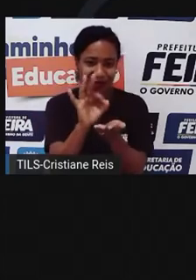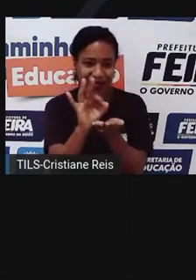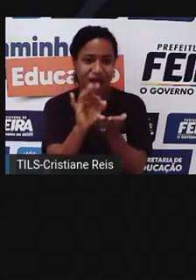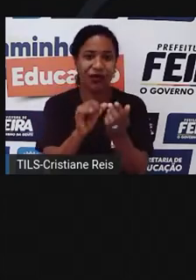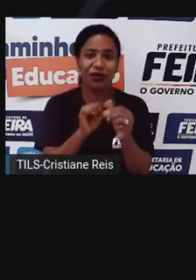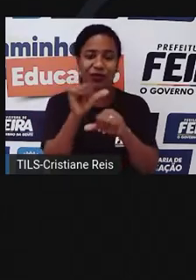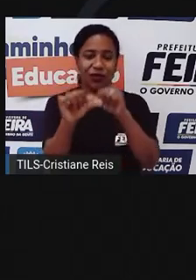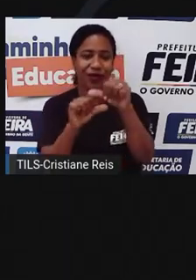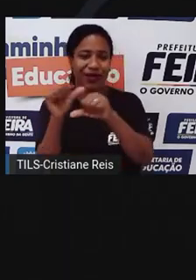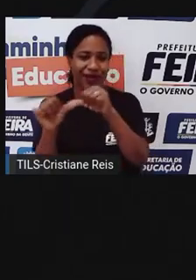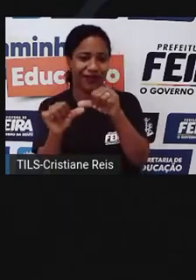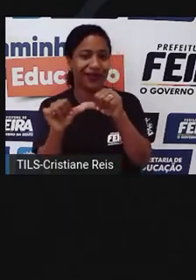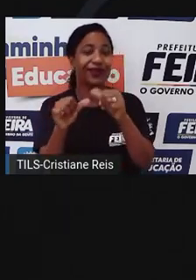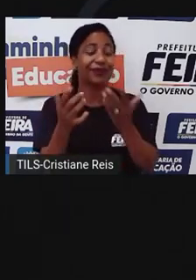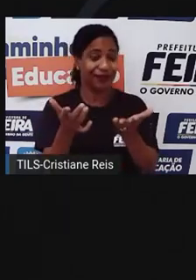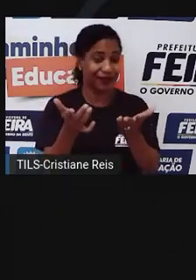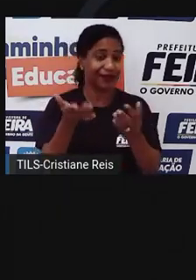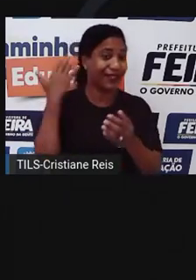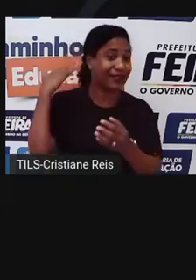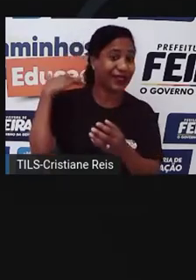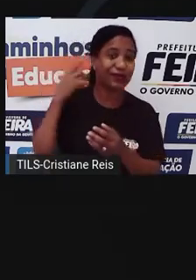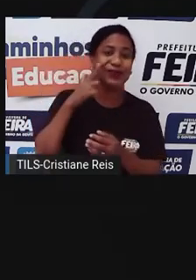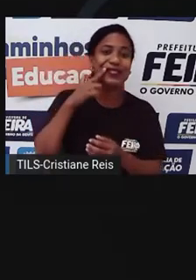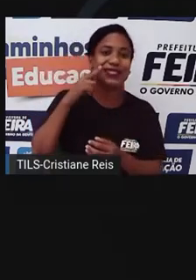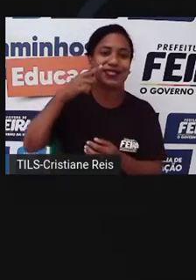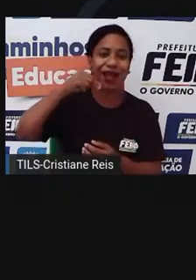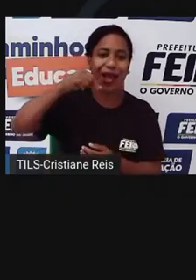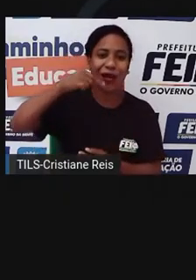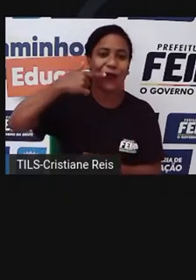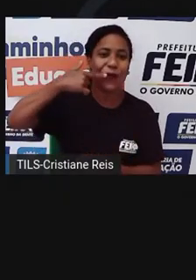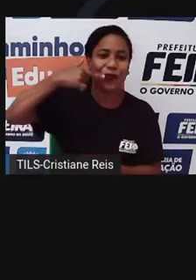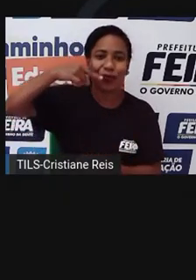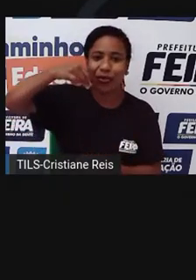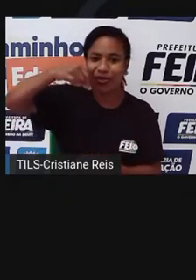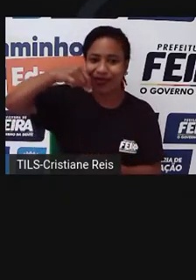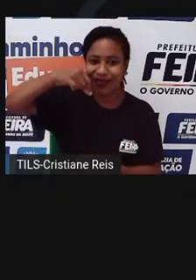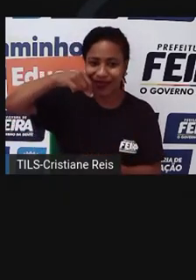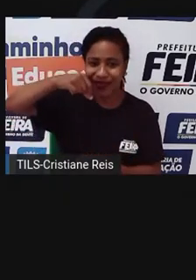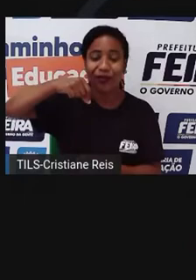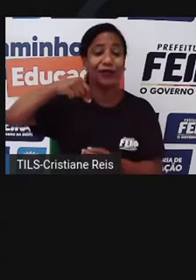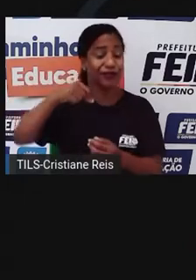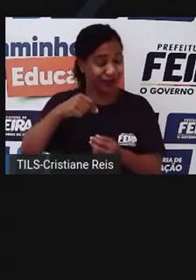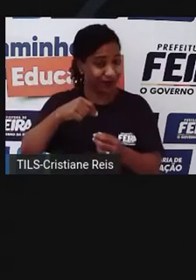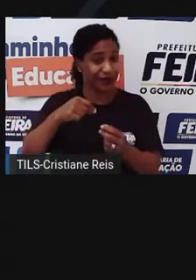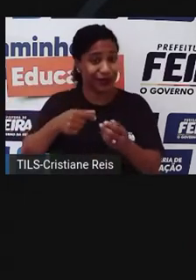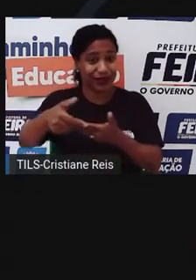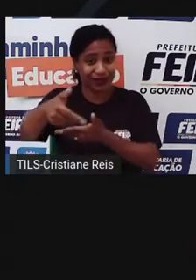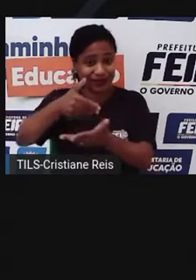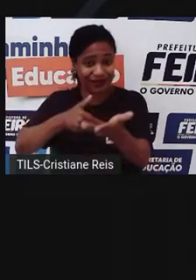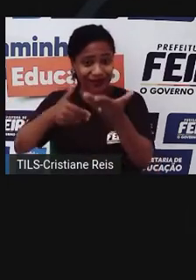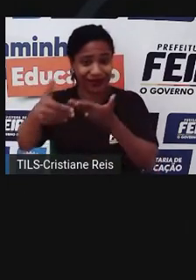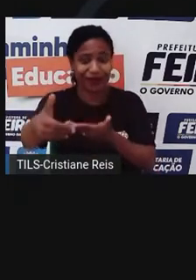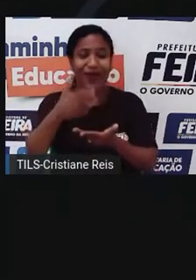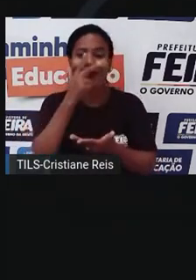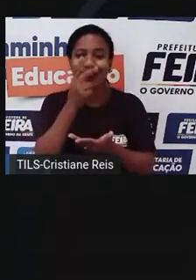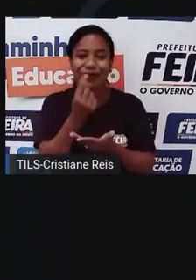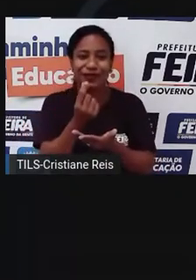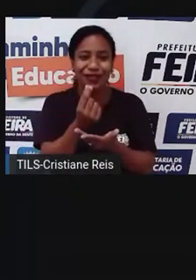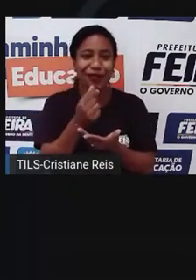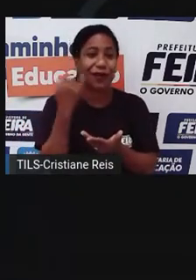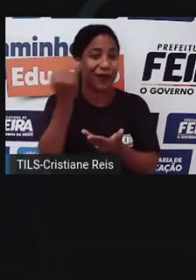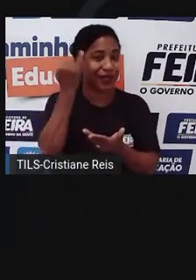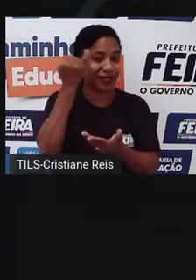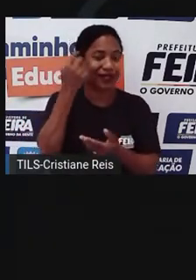O sal era uma moeda corrente na antiguidade, pois ele era essencial para a conservação de alimentos como peixes e carnes.